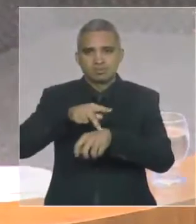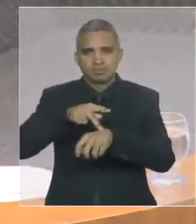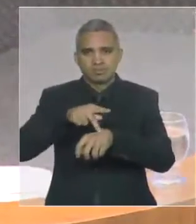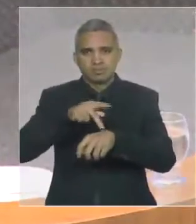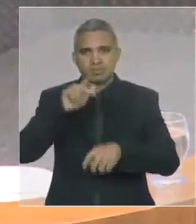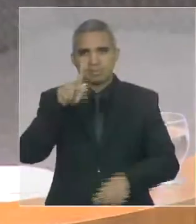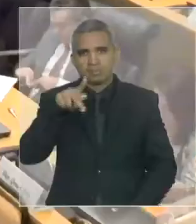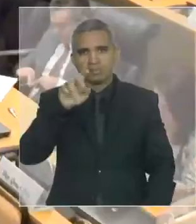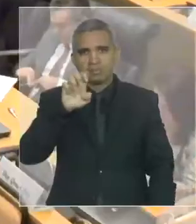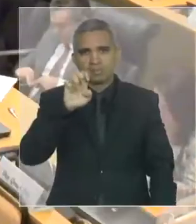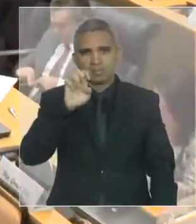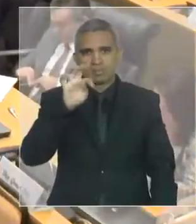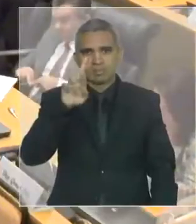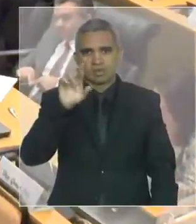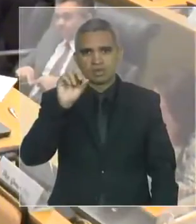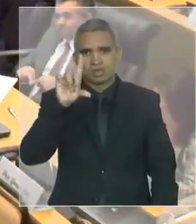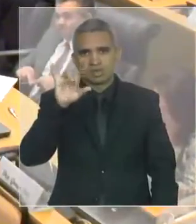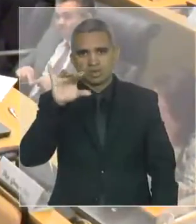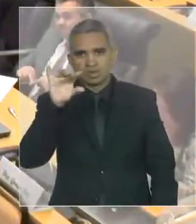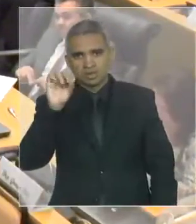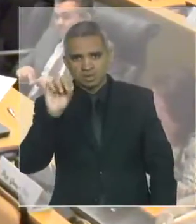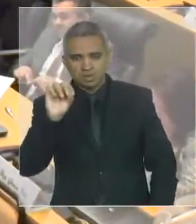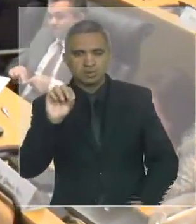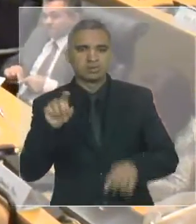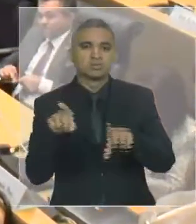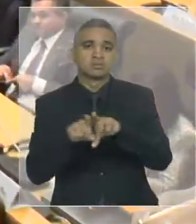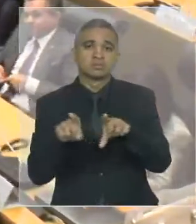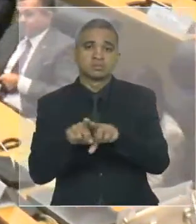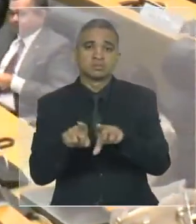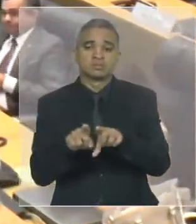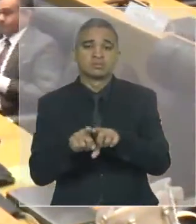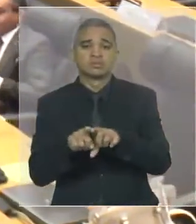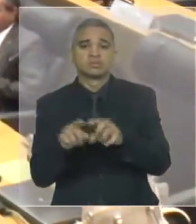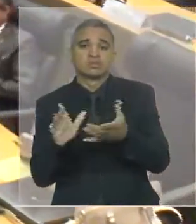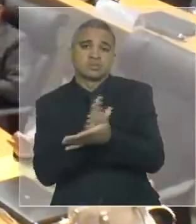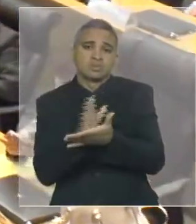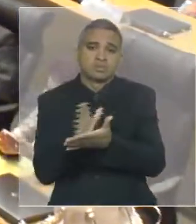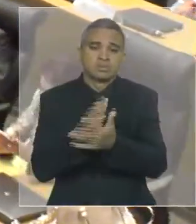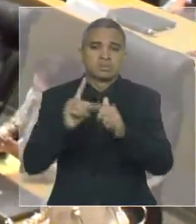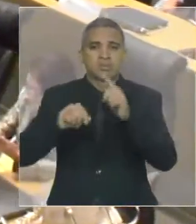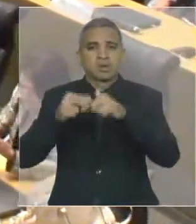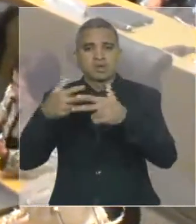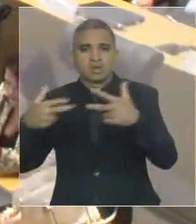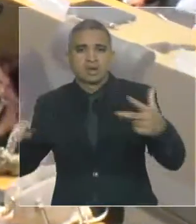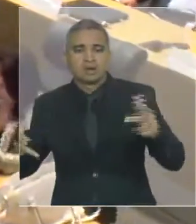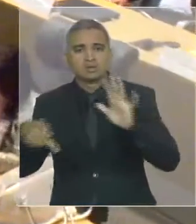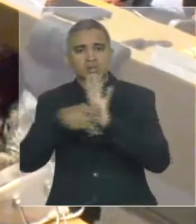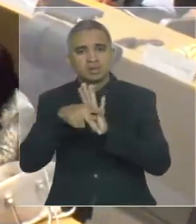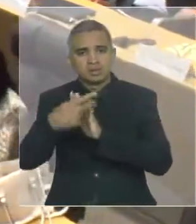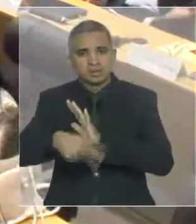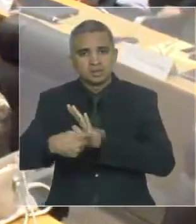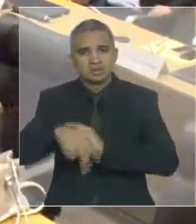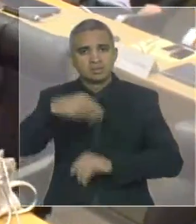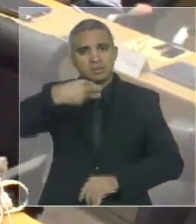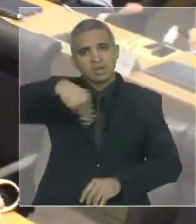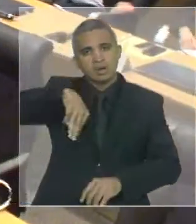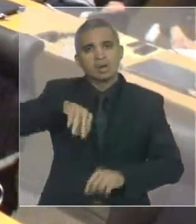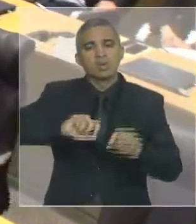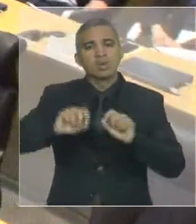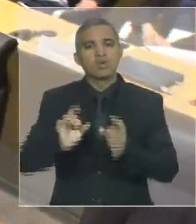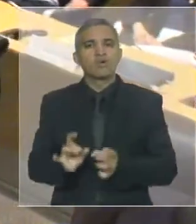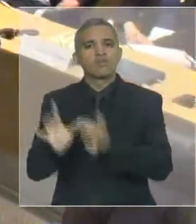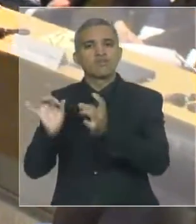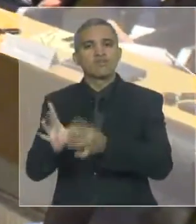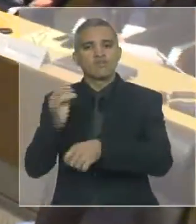e se refere a commodities que são oriundas do Maranhão, como, por exemplo, as exportações de ferro feitas